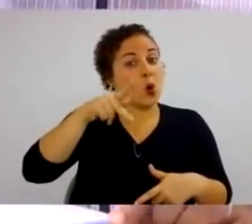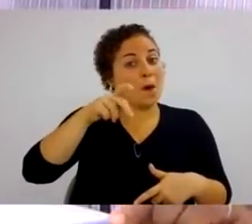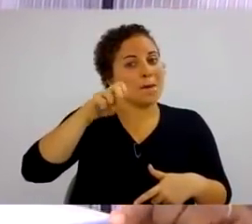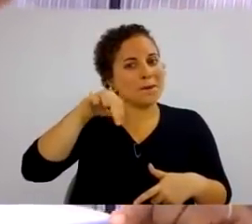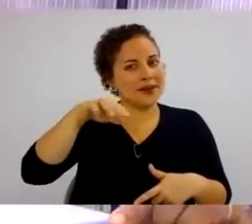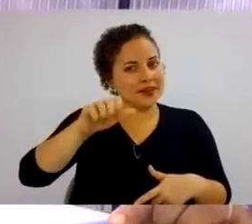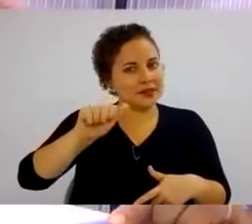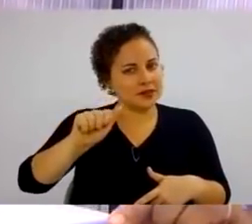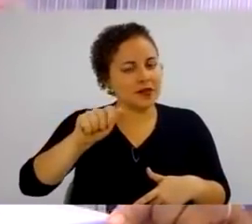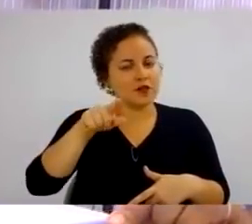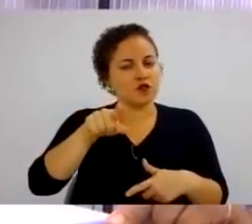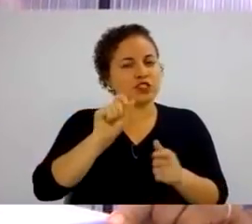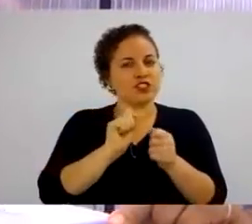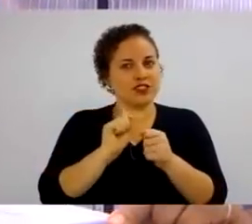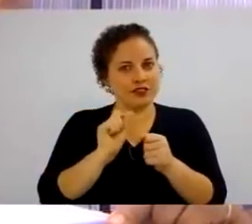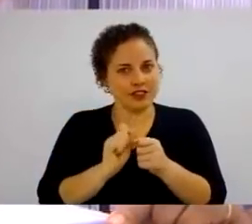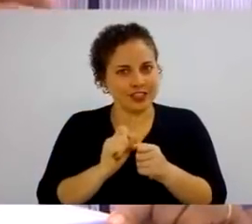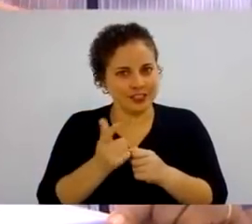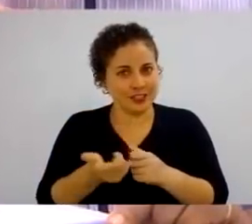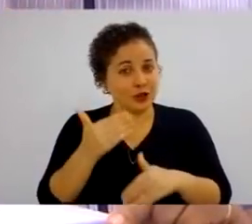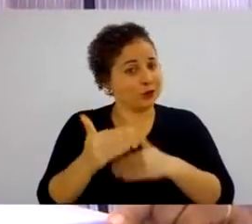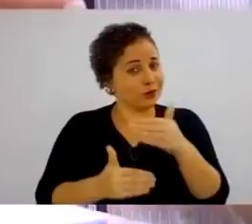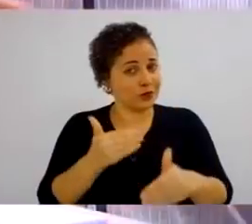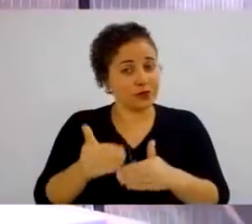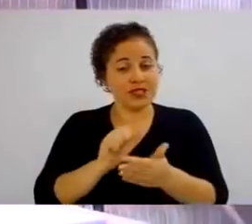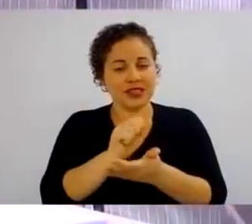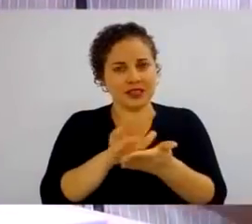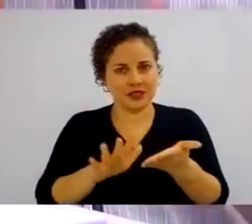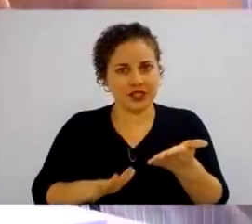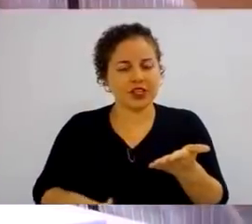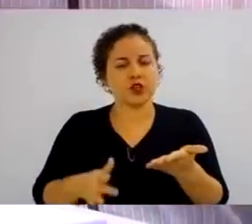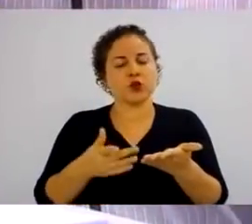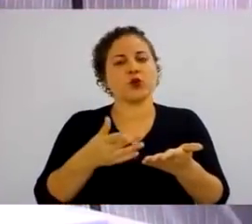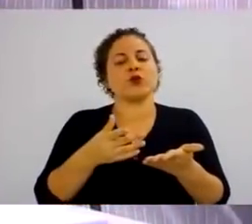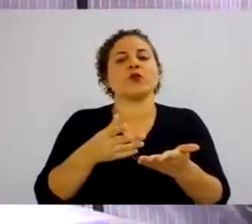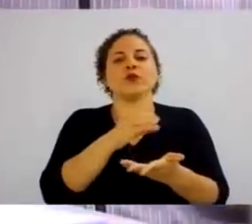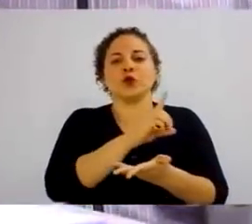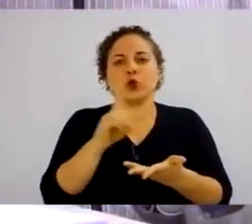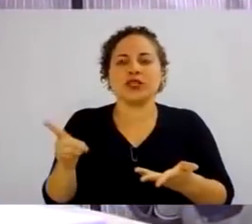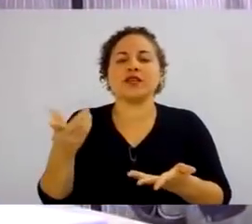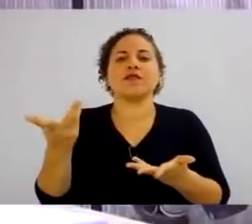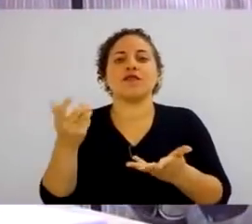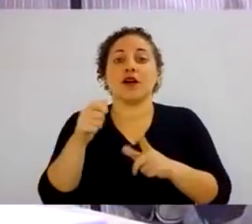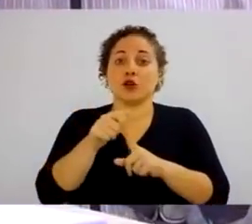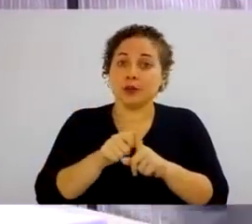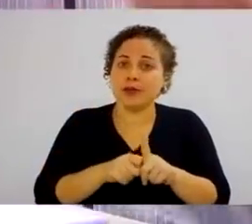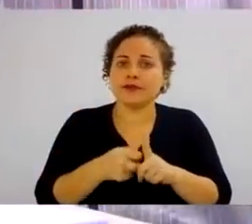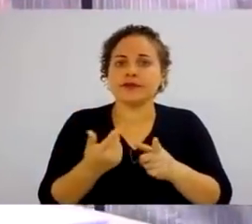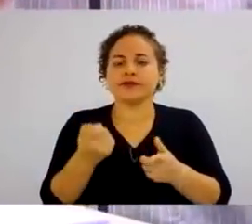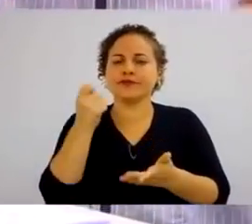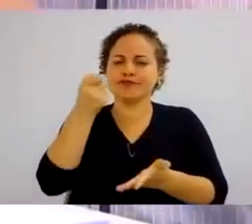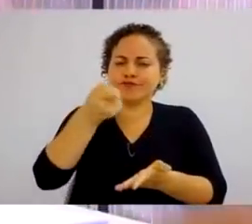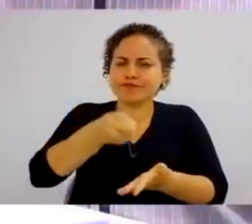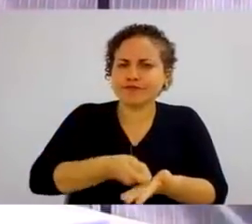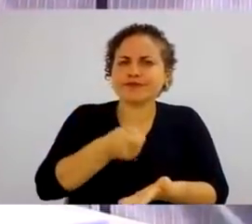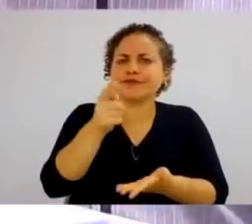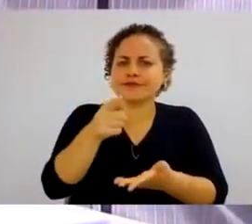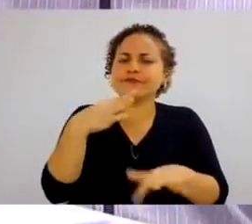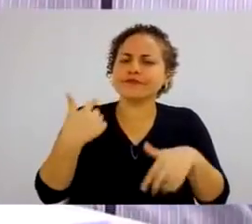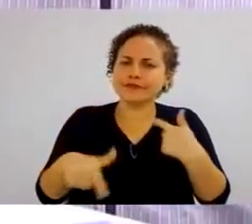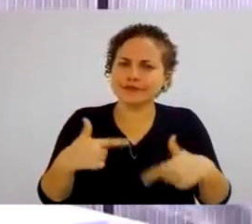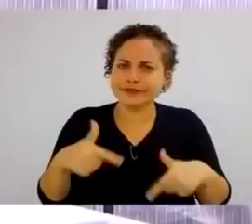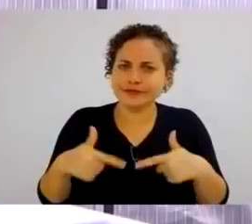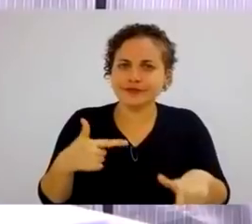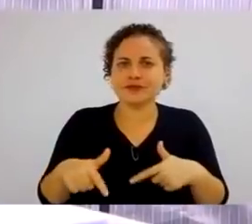tarefas que você está desenvolvendo durante o dia e durante o mês, você vai ser pago por este